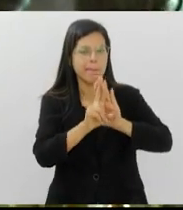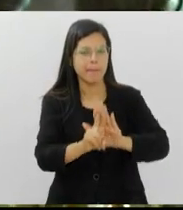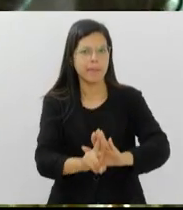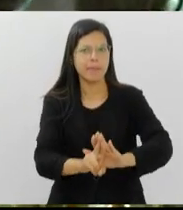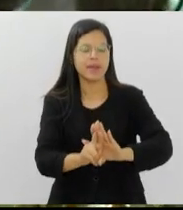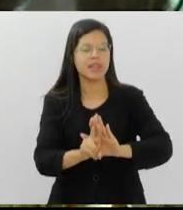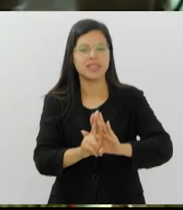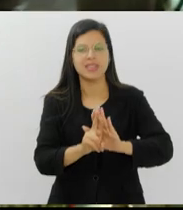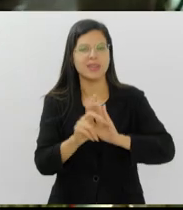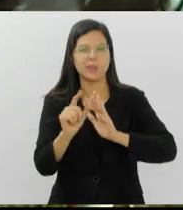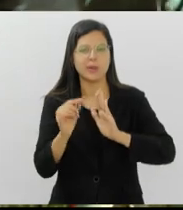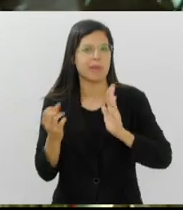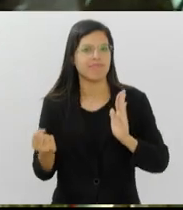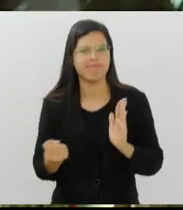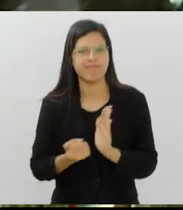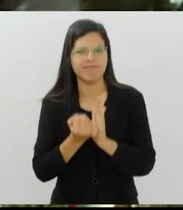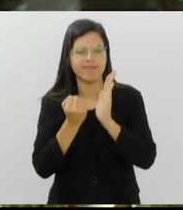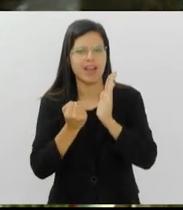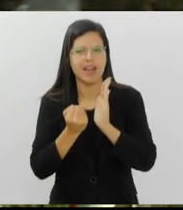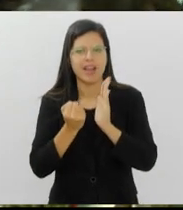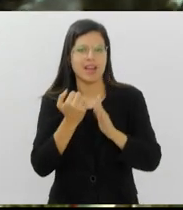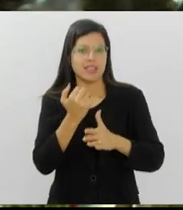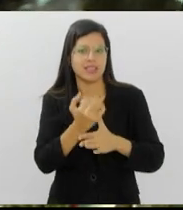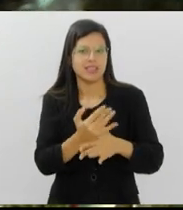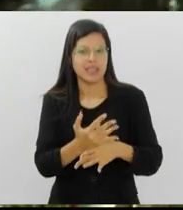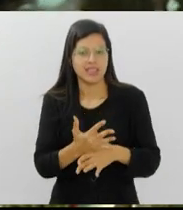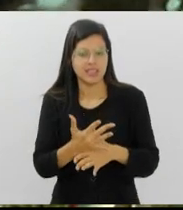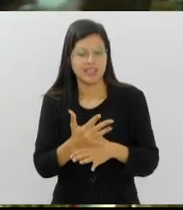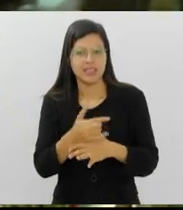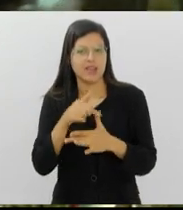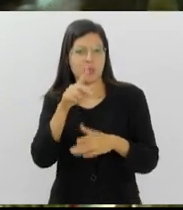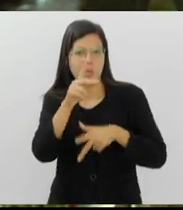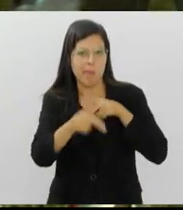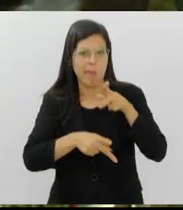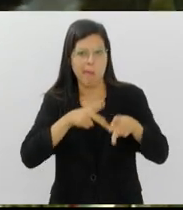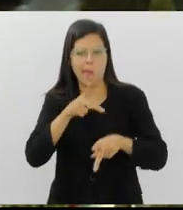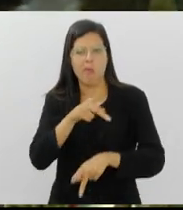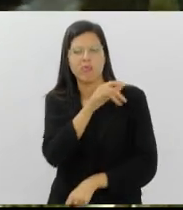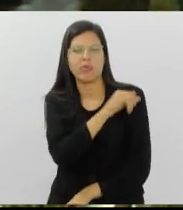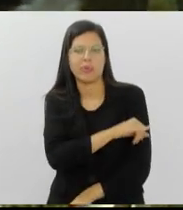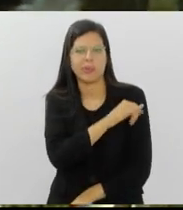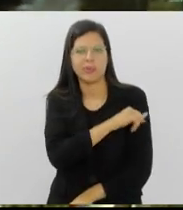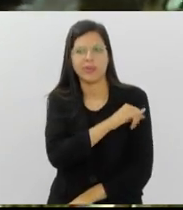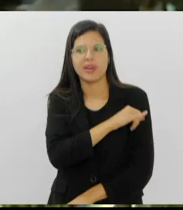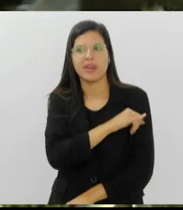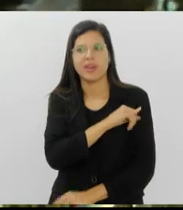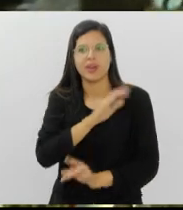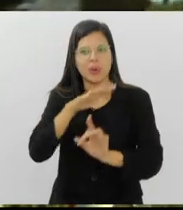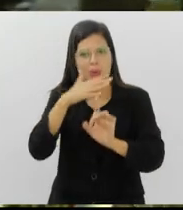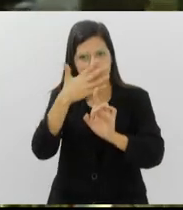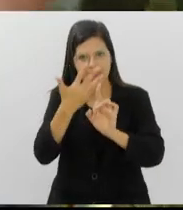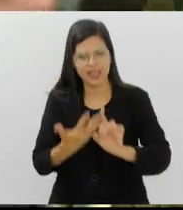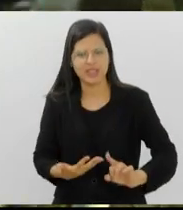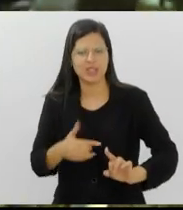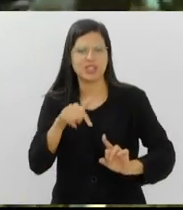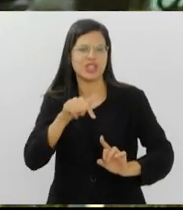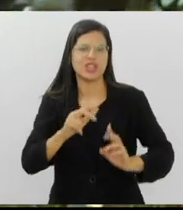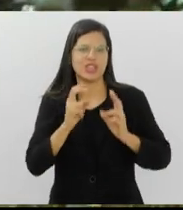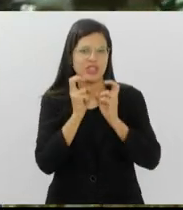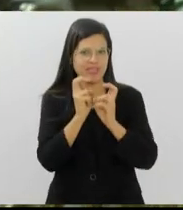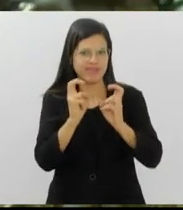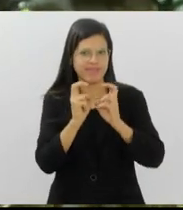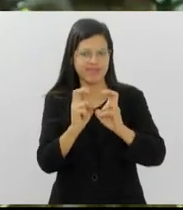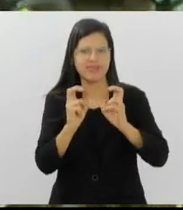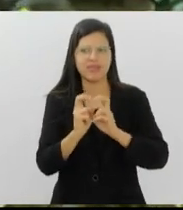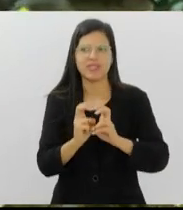o simbolismo da cidade, do povo do Rio de Janeiro, homenageando a Estrada de Ferro do Corcovado, que sua história se